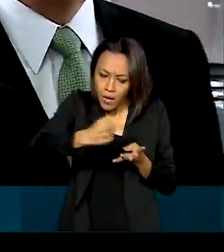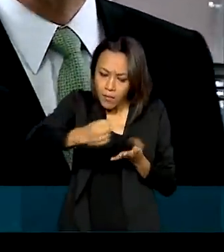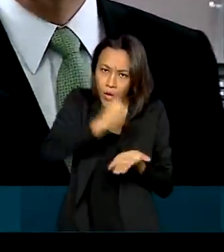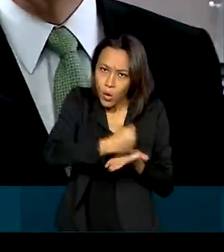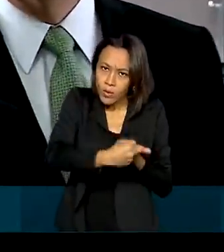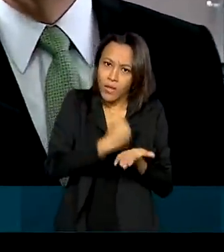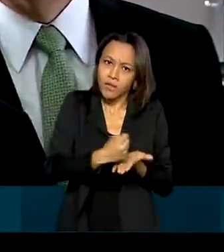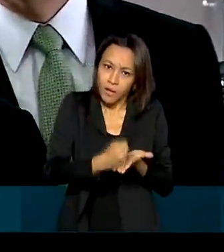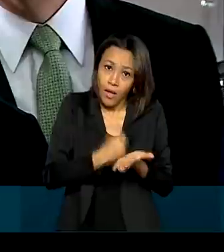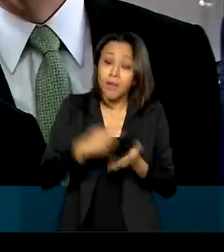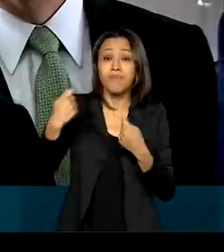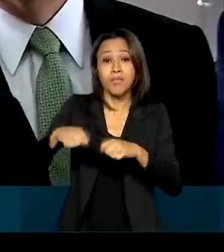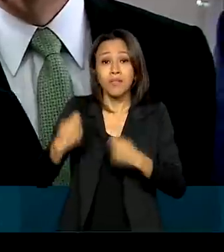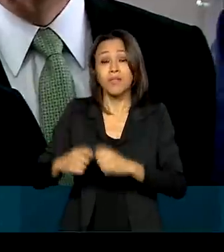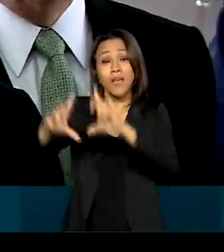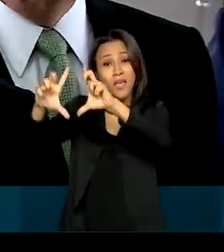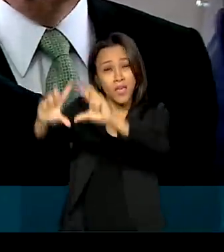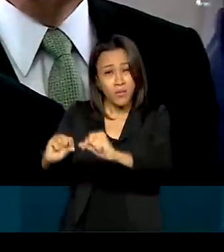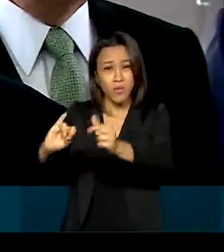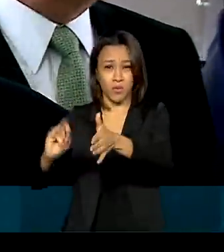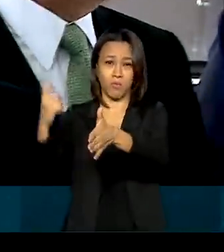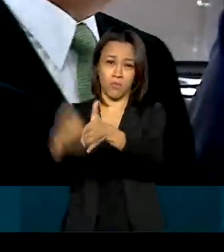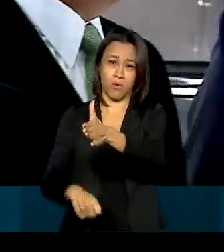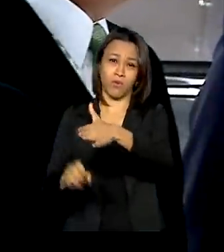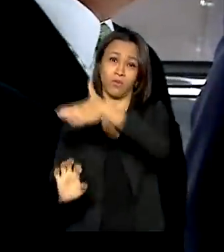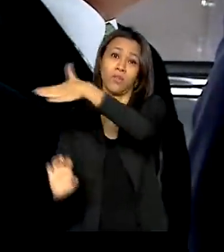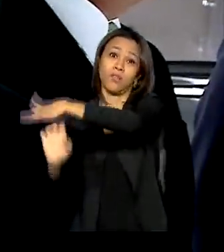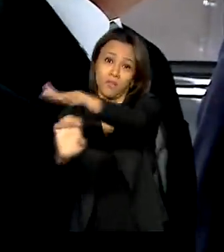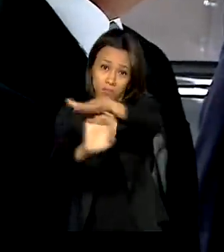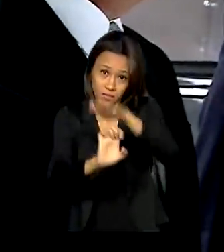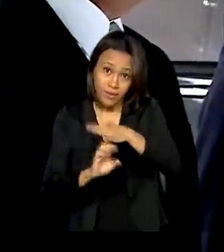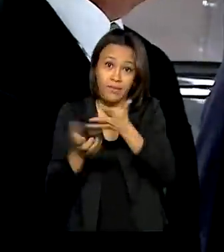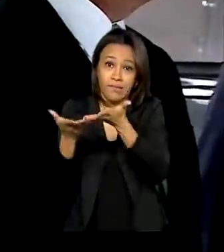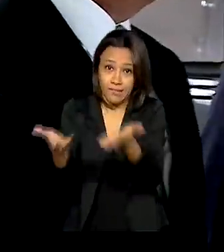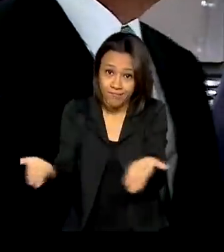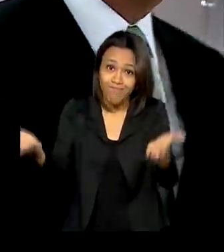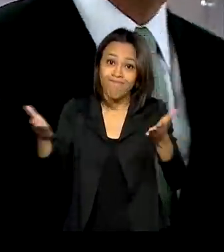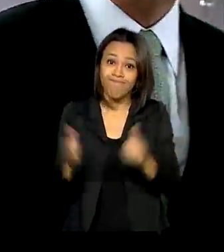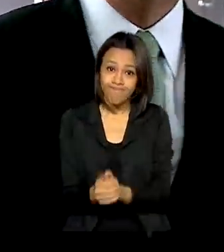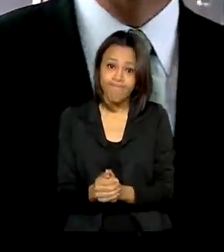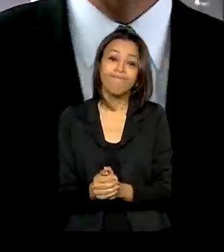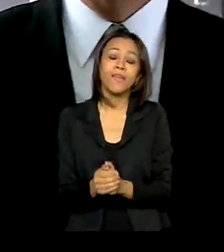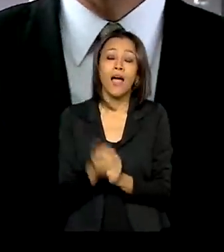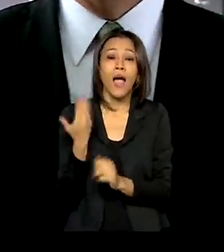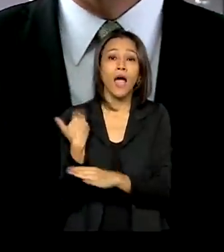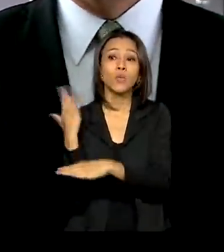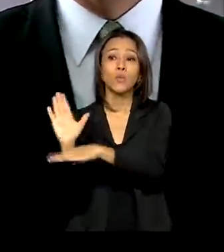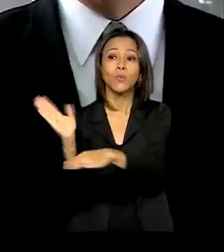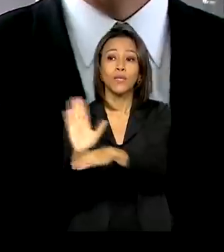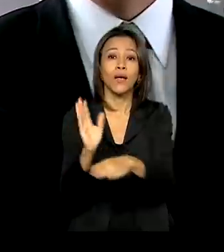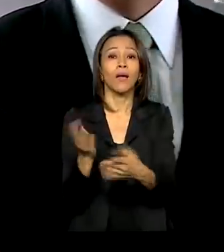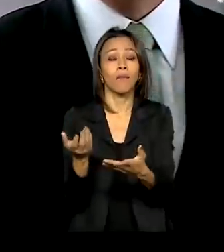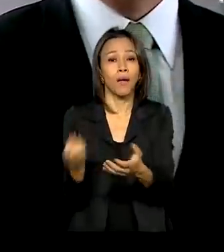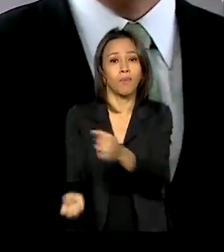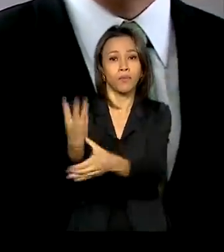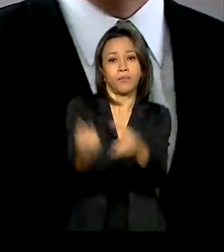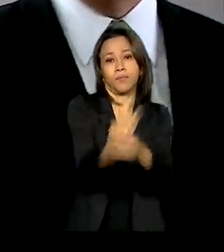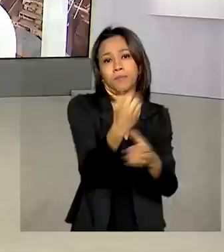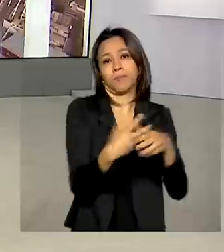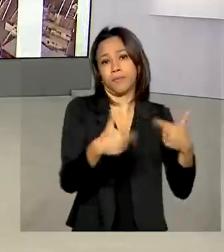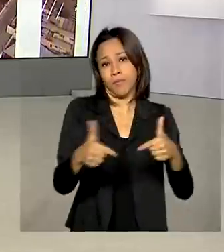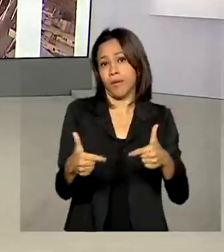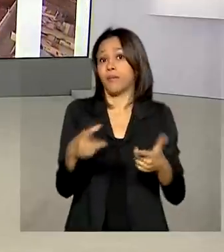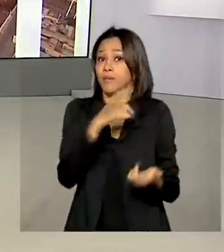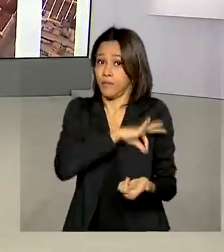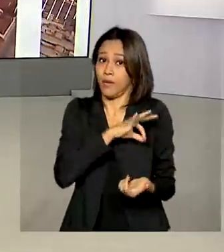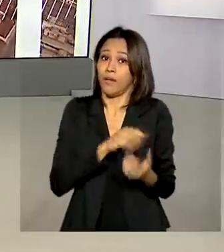desonerar a folha, por isso que a gente precisa de tributos alternativos, para desonerar a folha e ajudar a criar emprego e renda a mesma coisa.